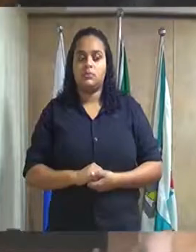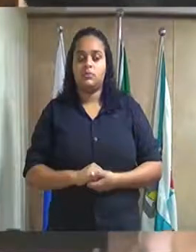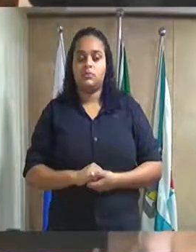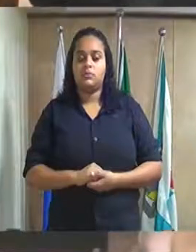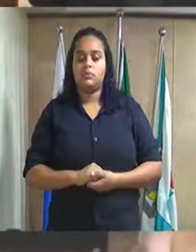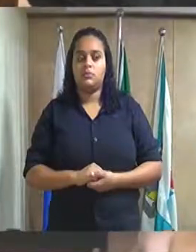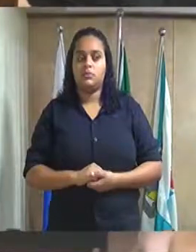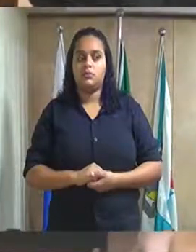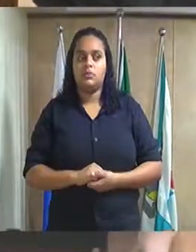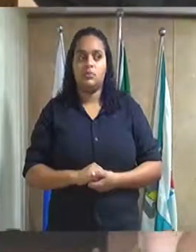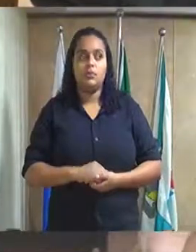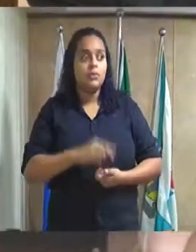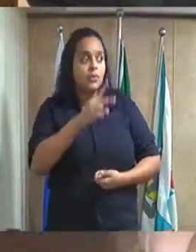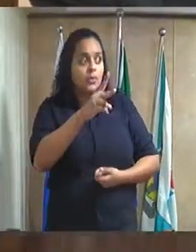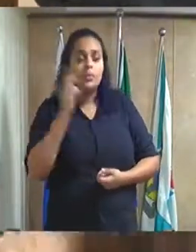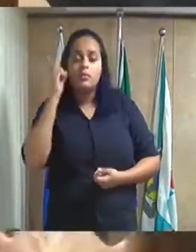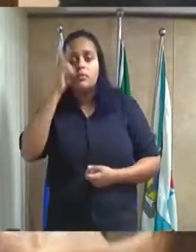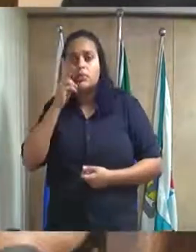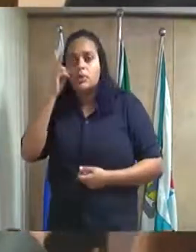Senhores vereadores,